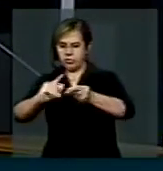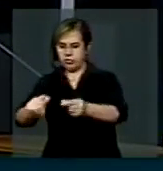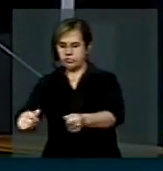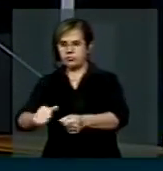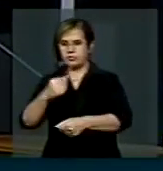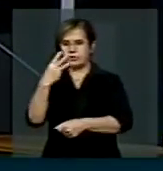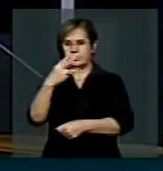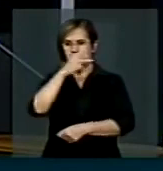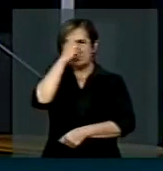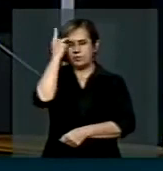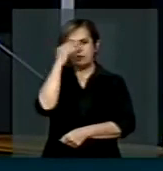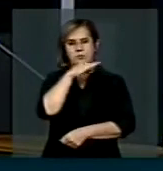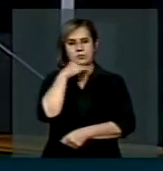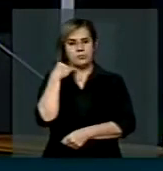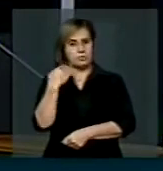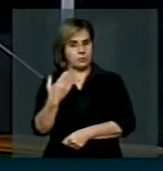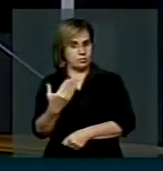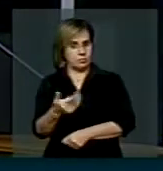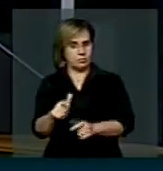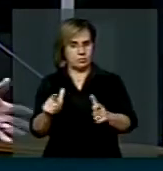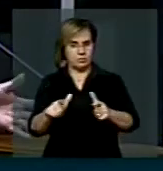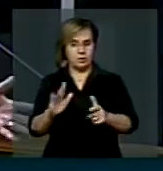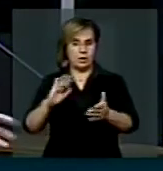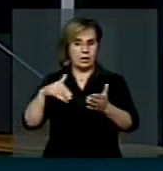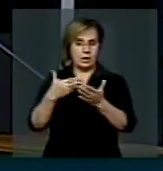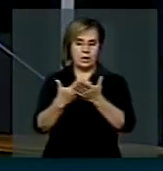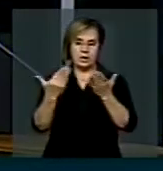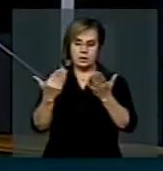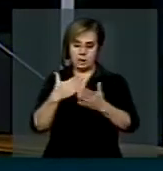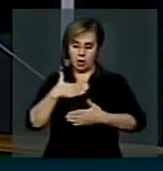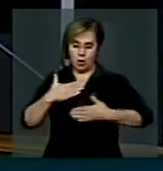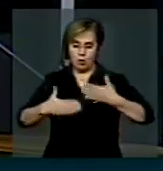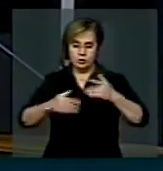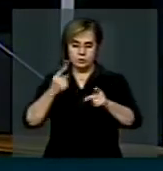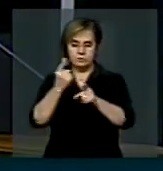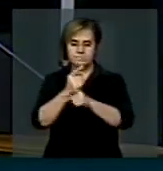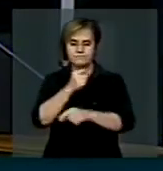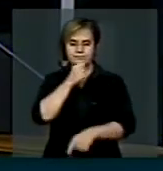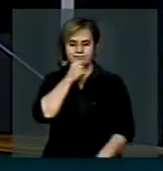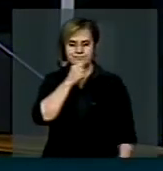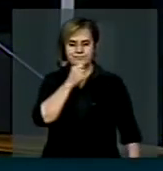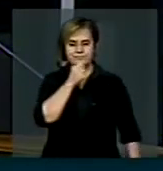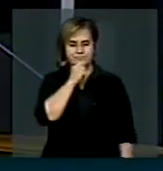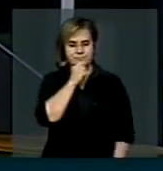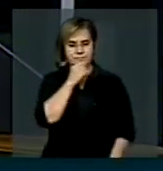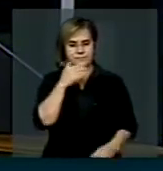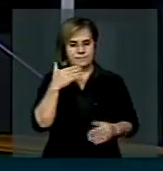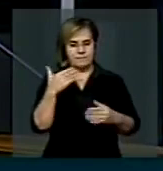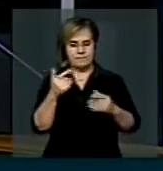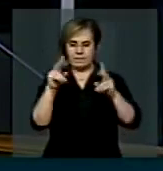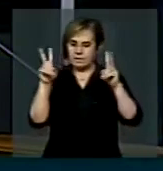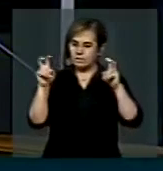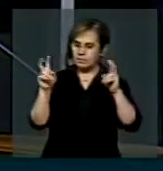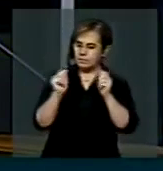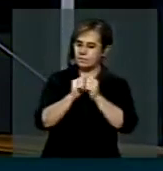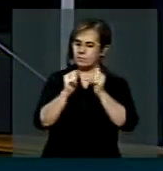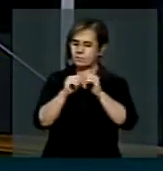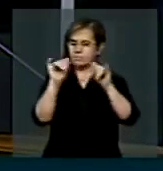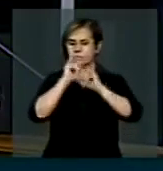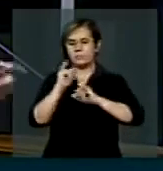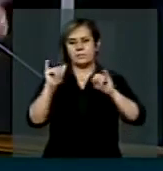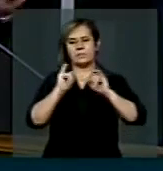que três pessoas, portanto, faleceram, e até hoje os corpos não foram encontrados. Então, o painel sobre portos será